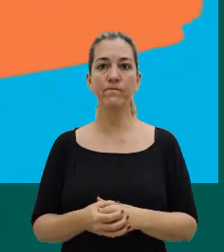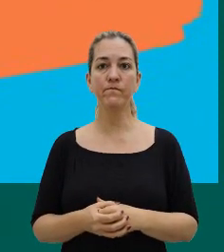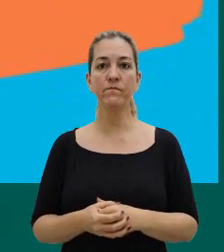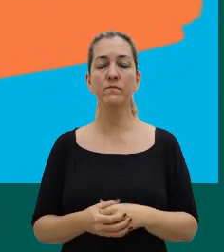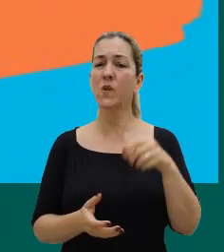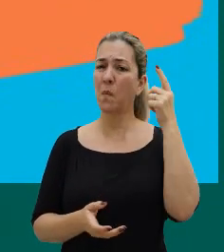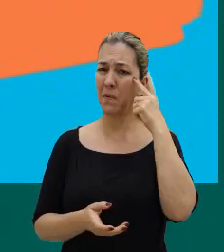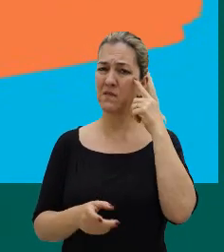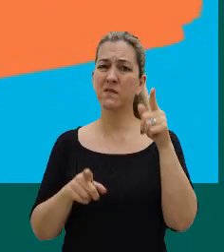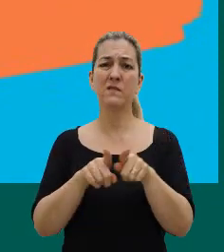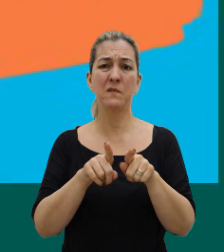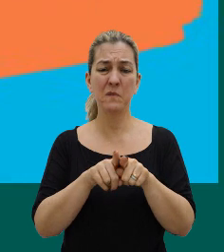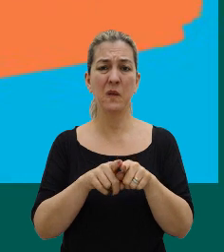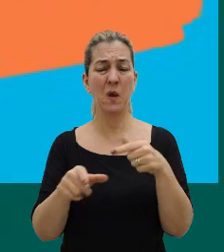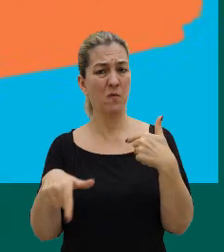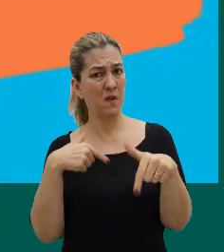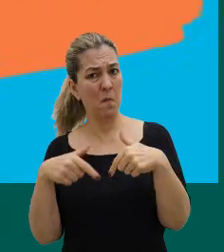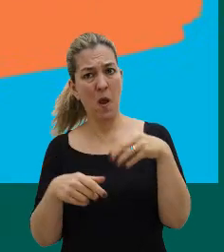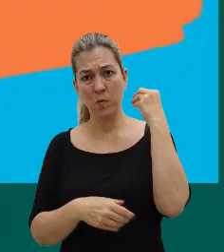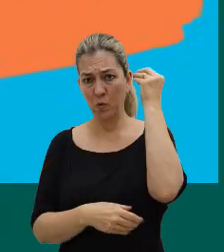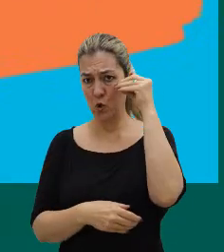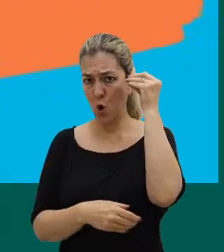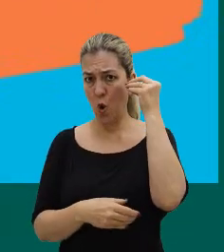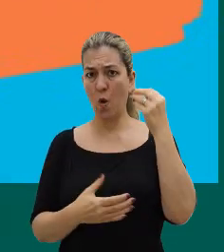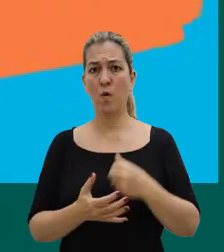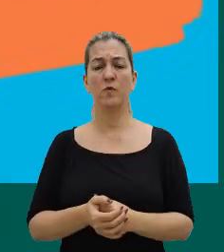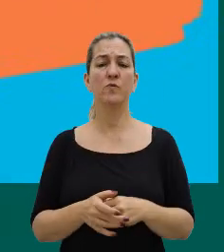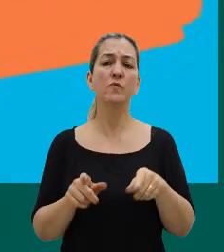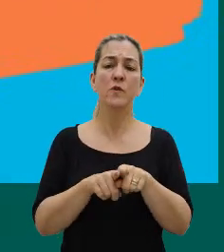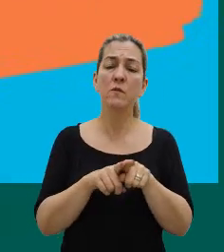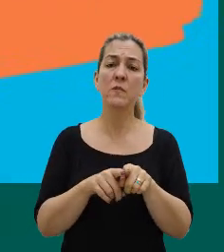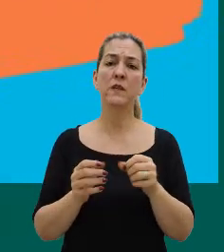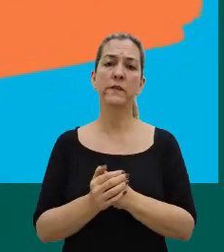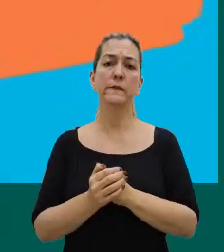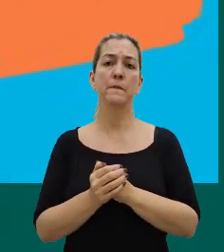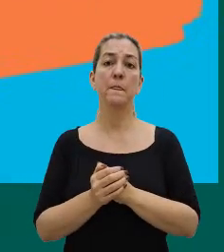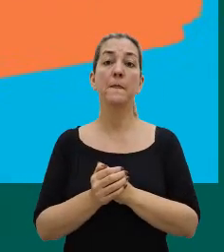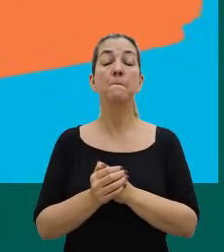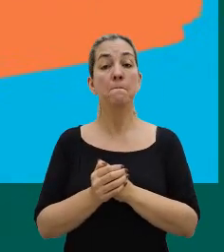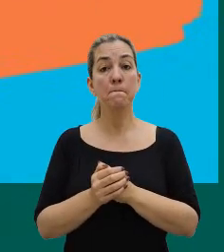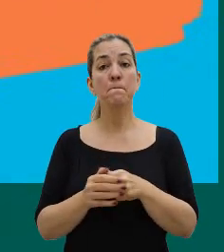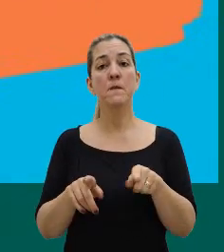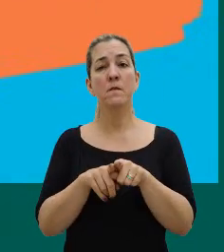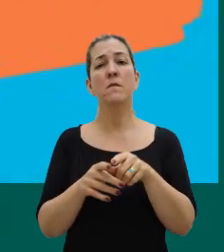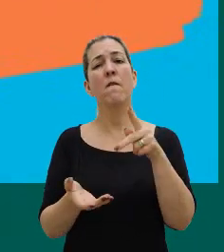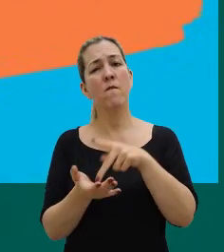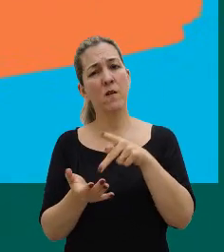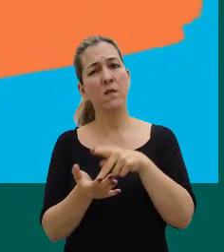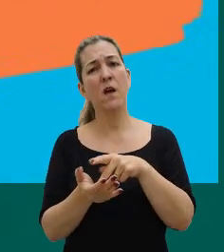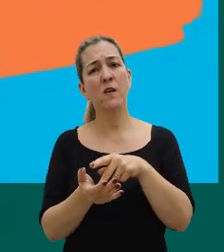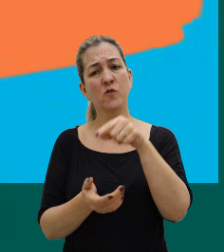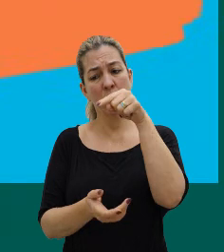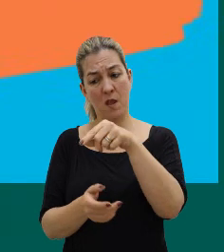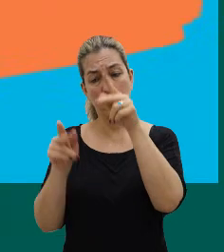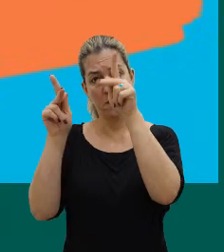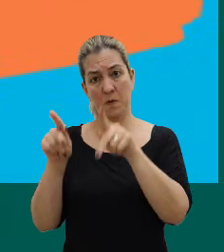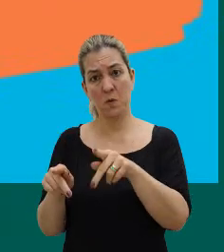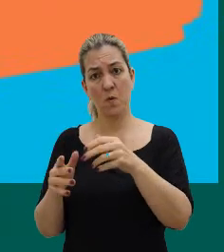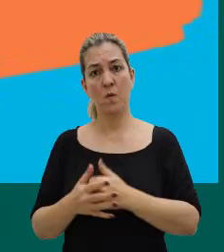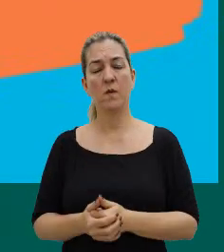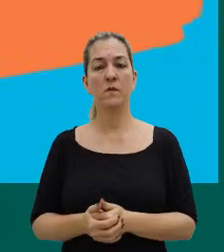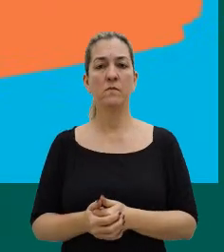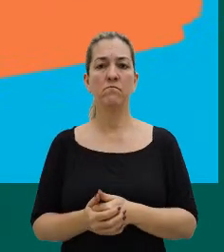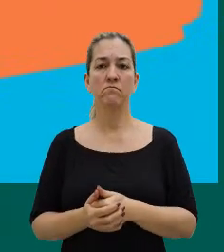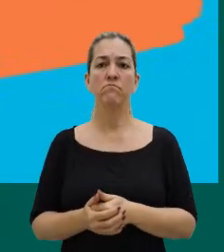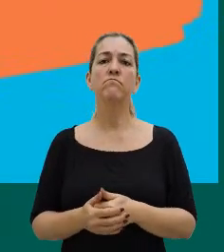E pensar também que um trabalho psicológico, assim, nesse viés, ele vai ser a partir da realidade desse sujeito, né,